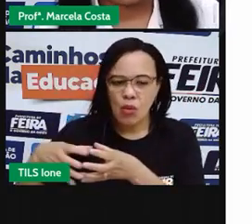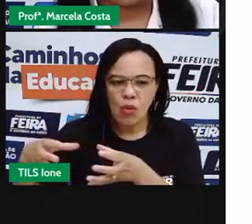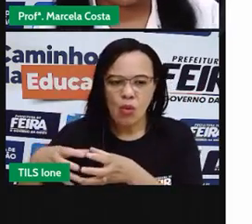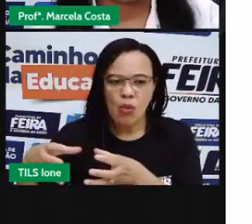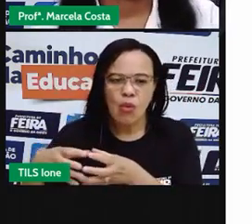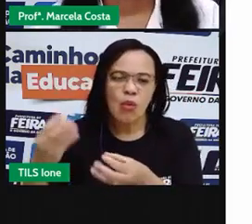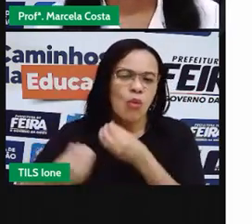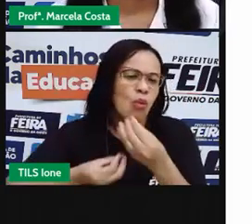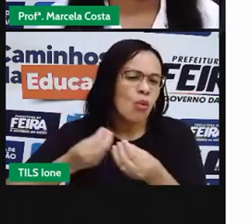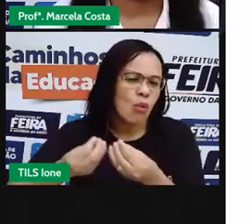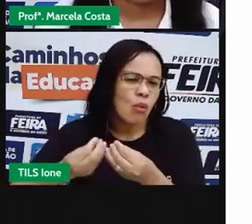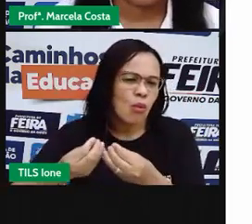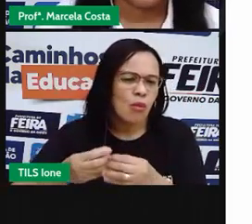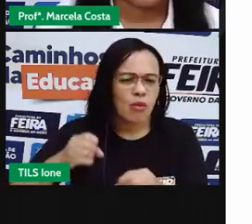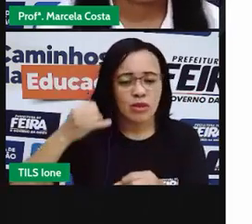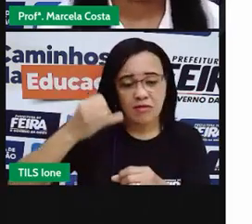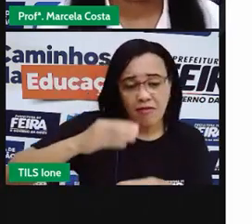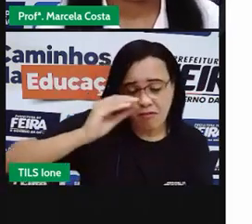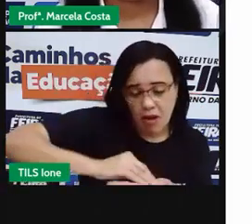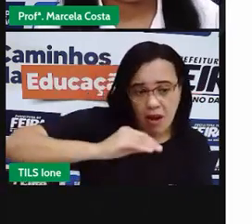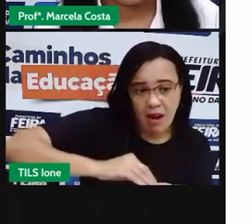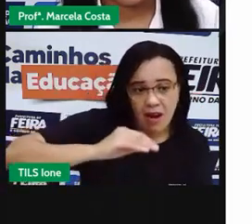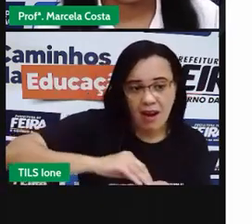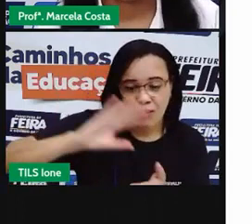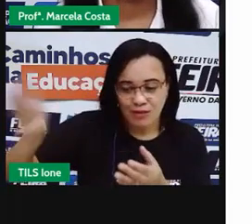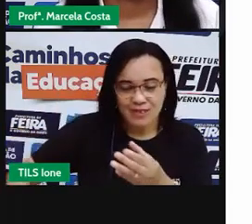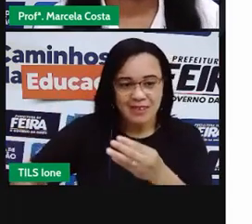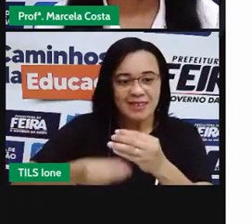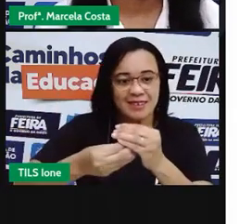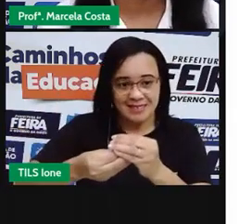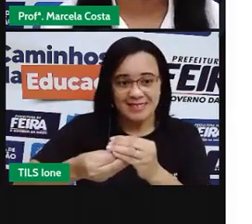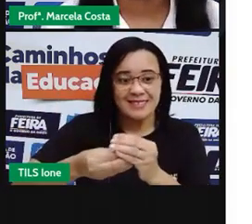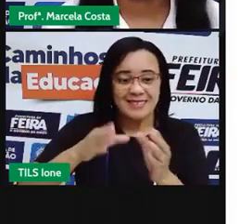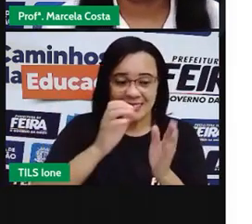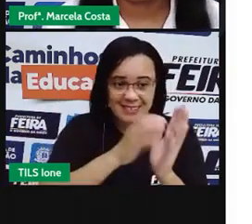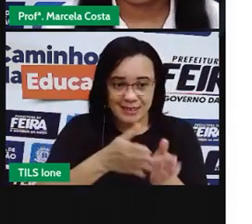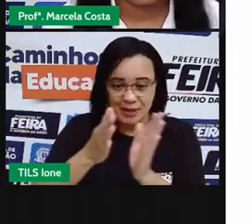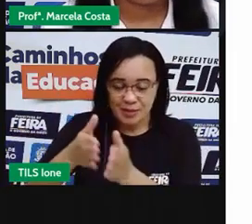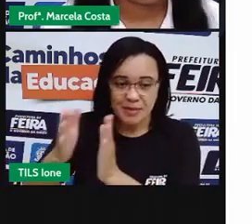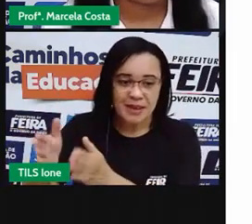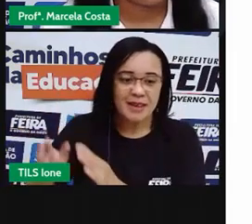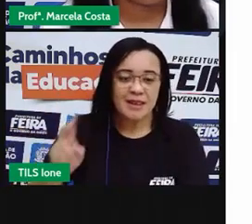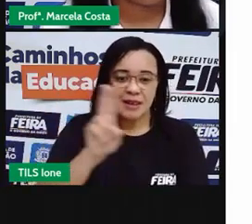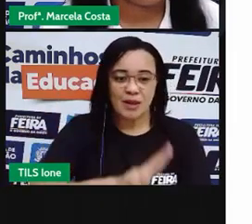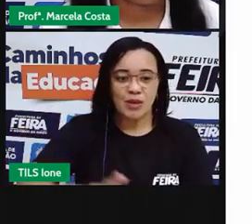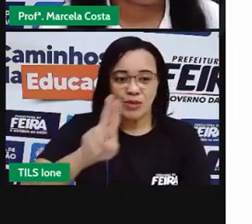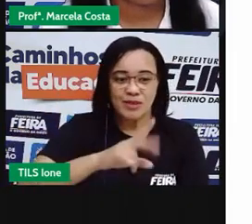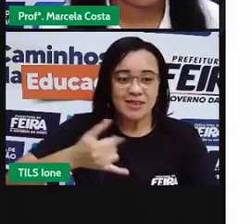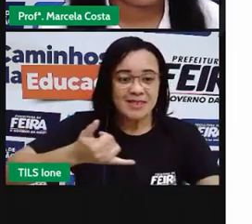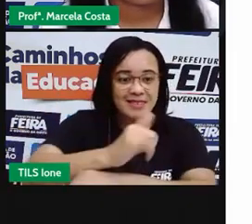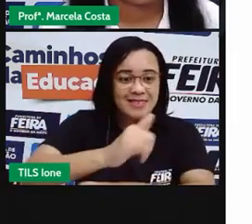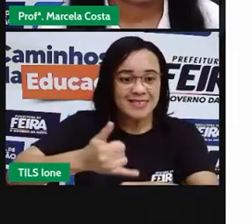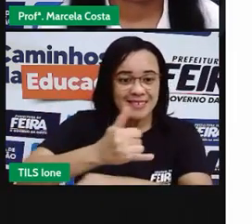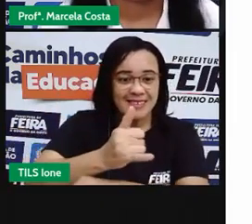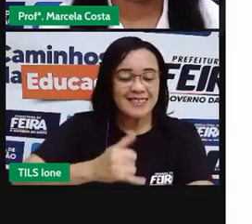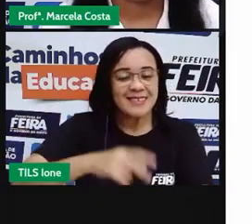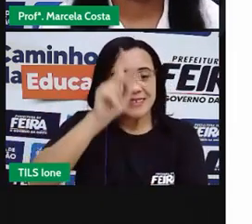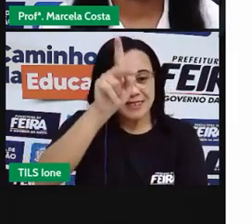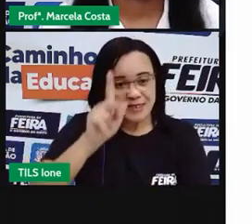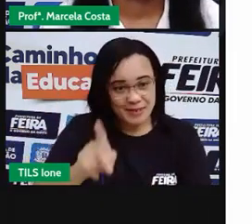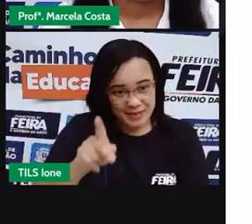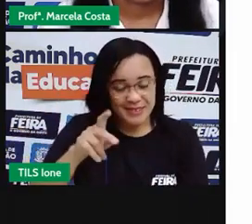acrescentar, separar, retirar, utilizando estratégias e registros pessoais.